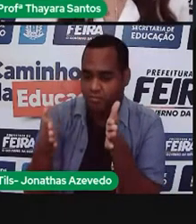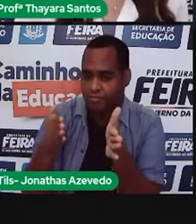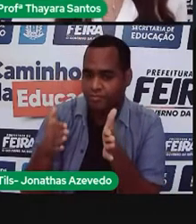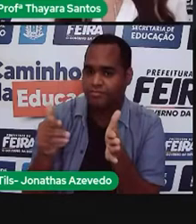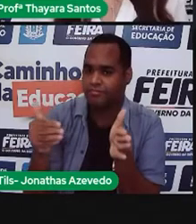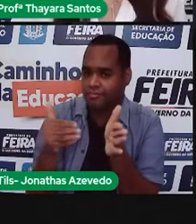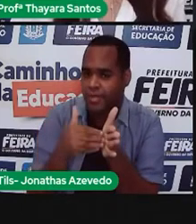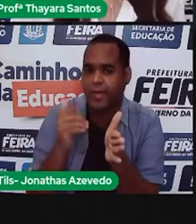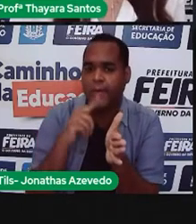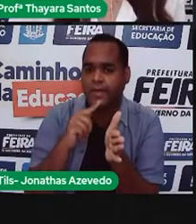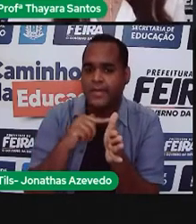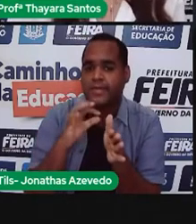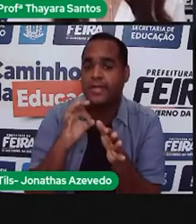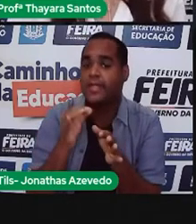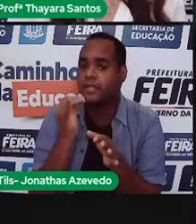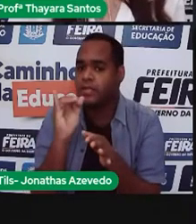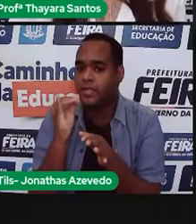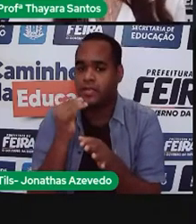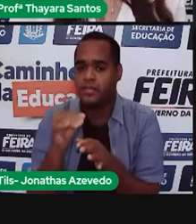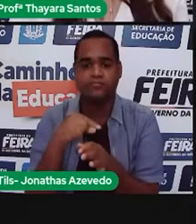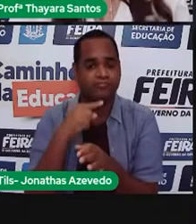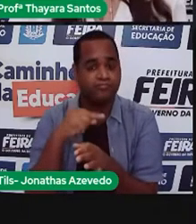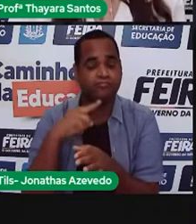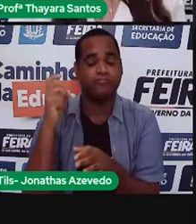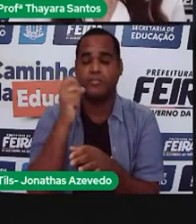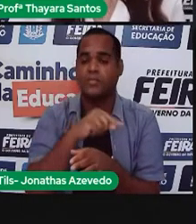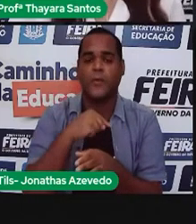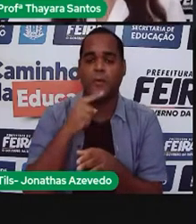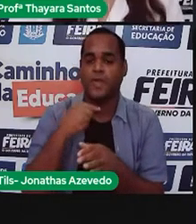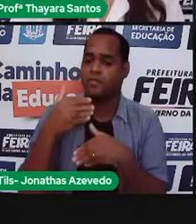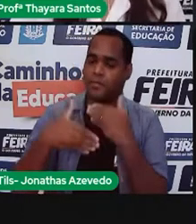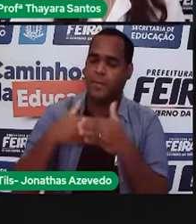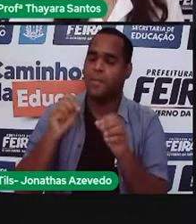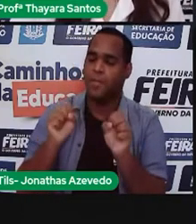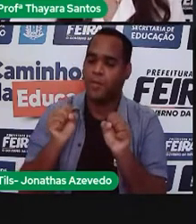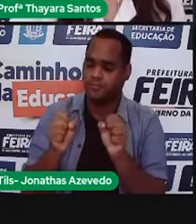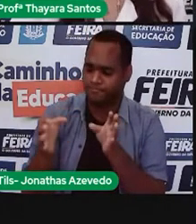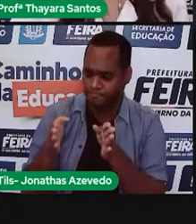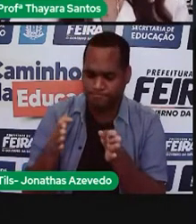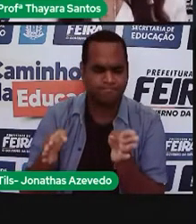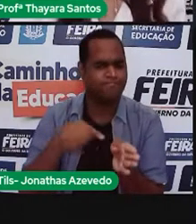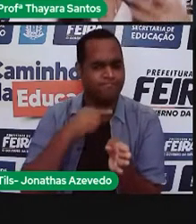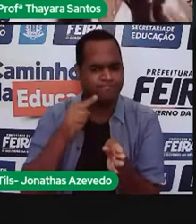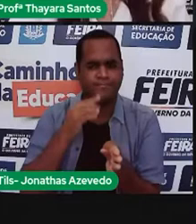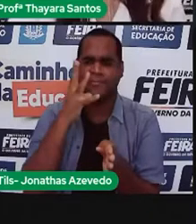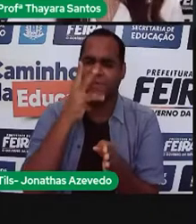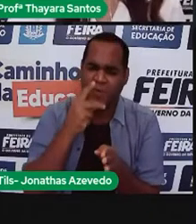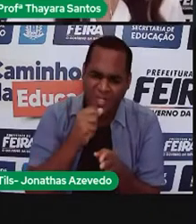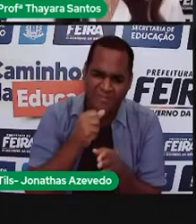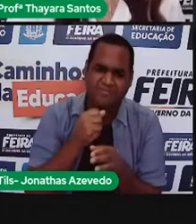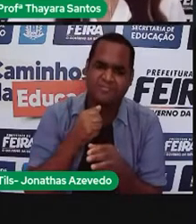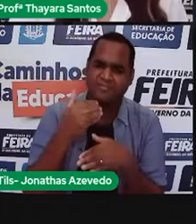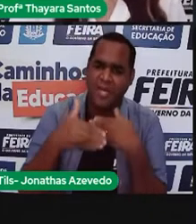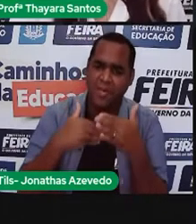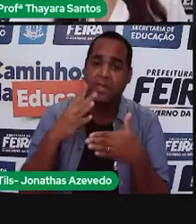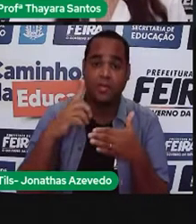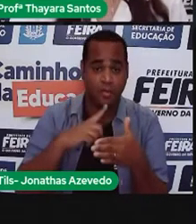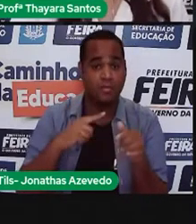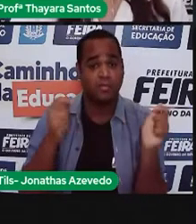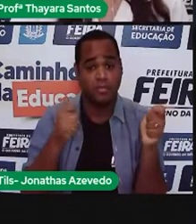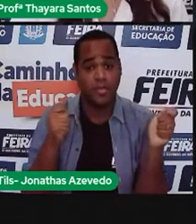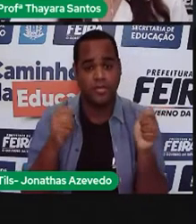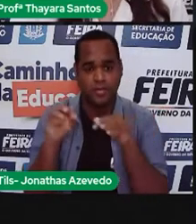de tempo, essas fontes de energia não renováveis, elas não se repõem nesse curto período. Elas demoram muito tempo para serem